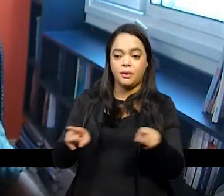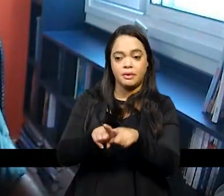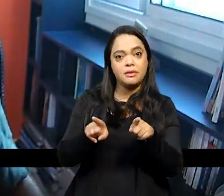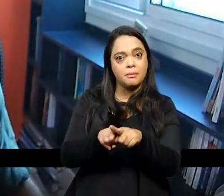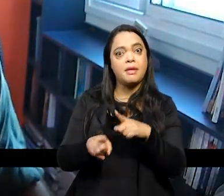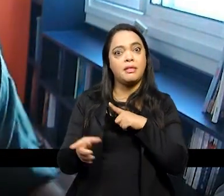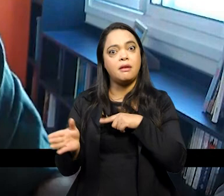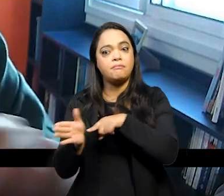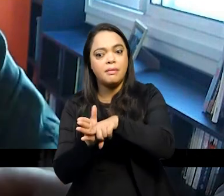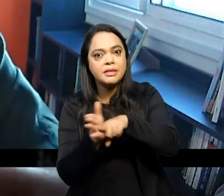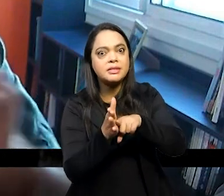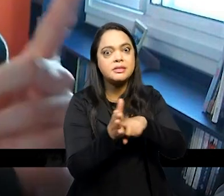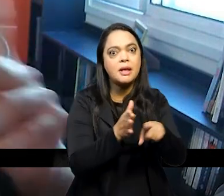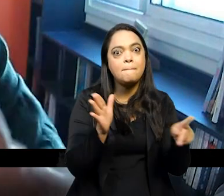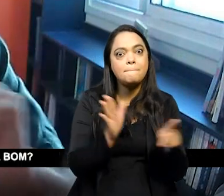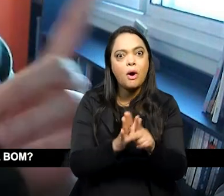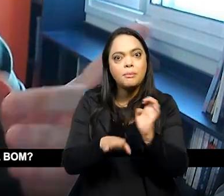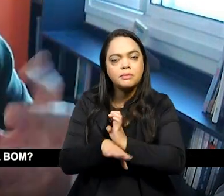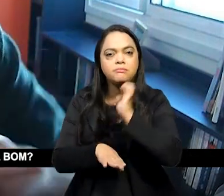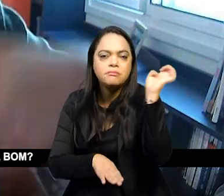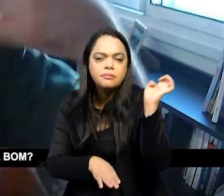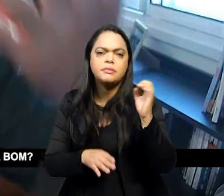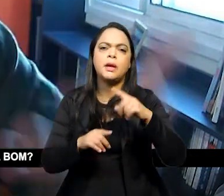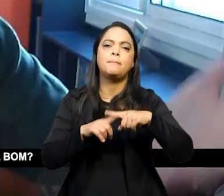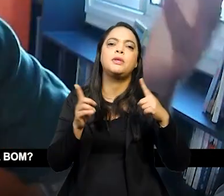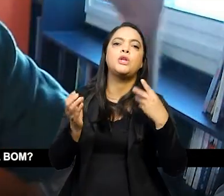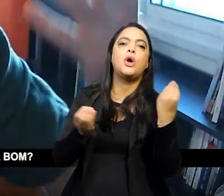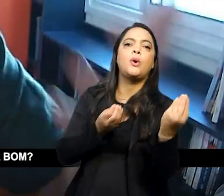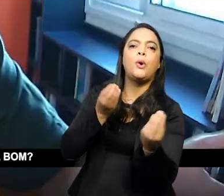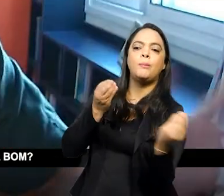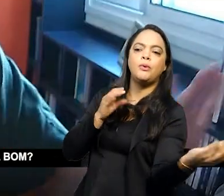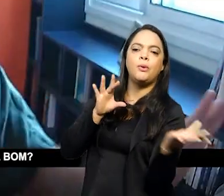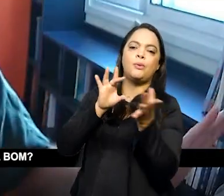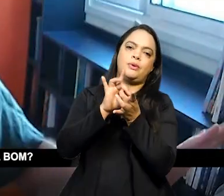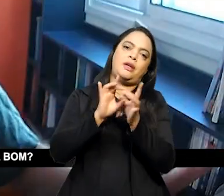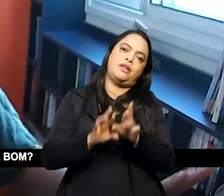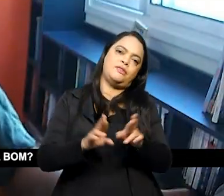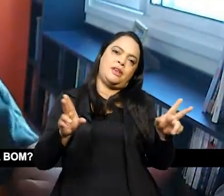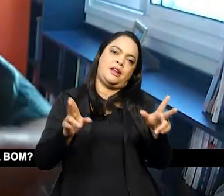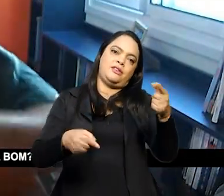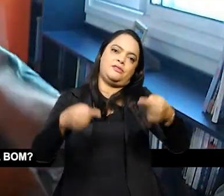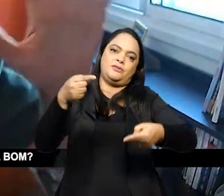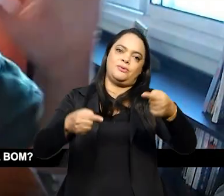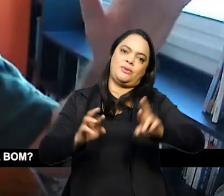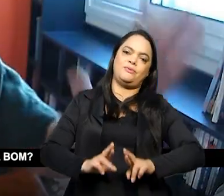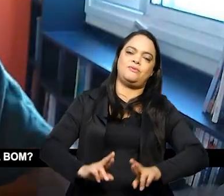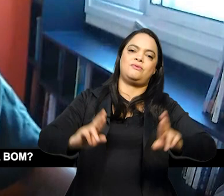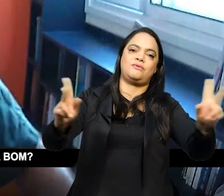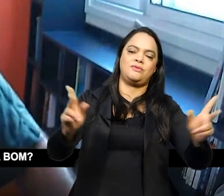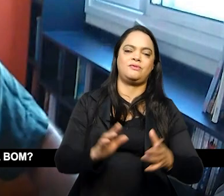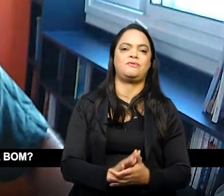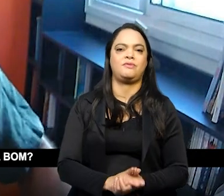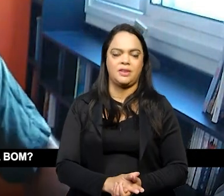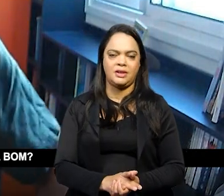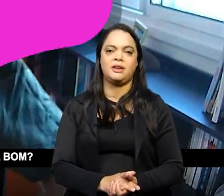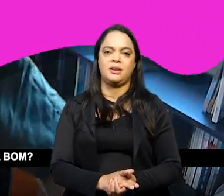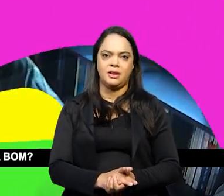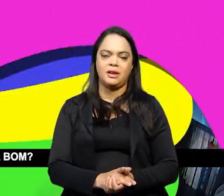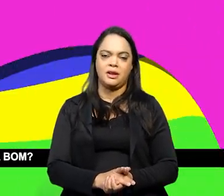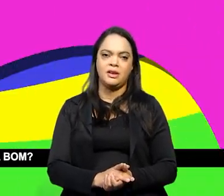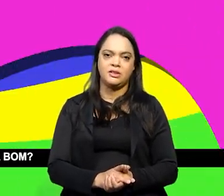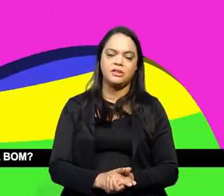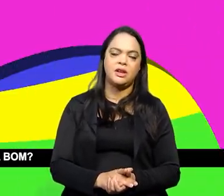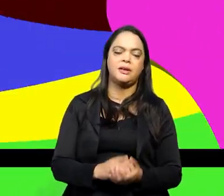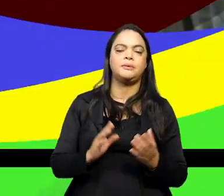especializados agora como fazer as tais das pontes essa é uma outra discussão não há dúvida que existem dificuldades aí